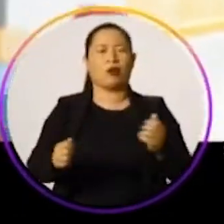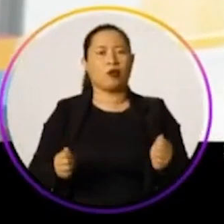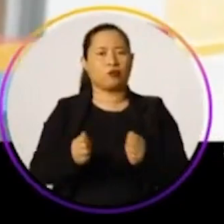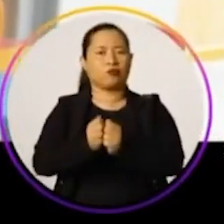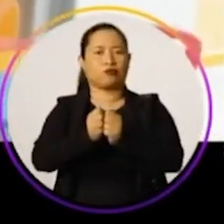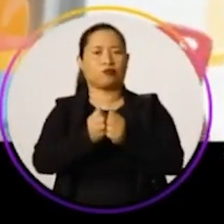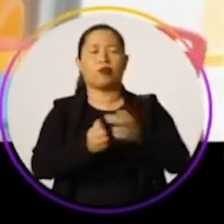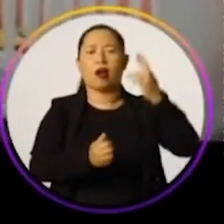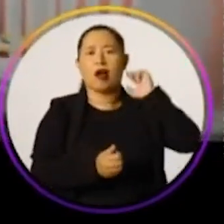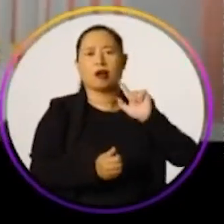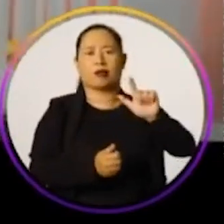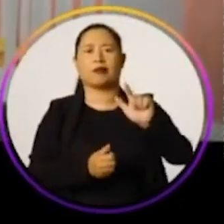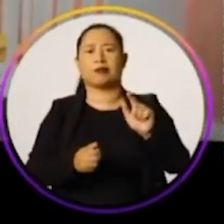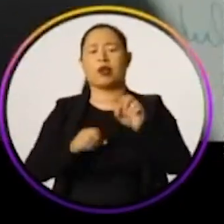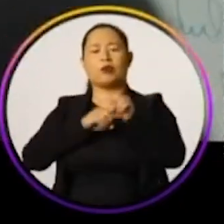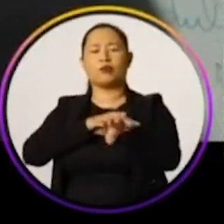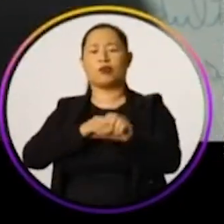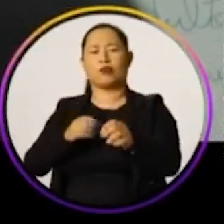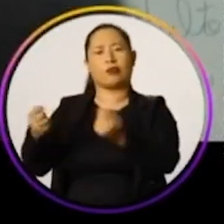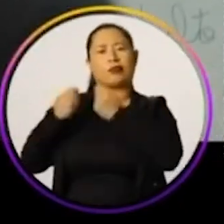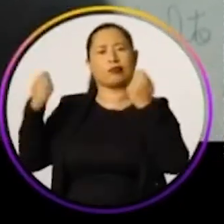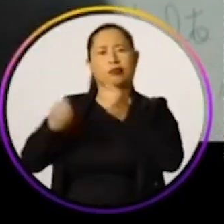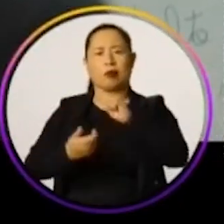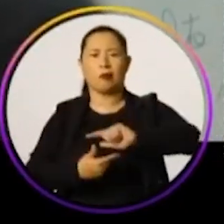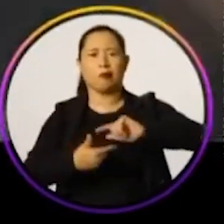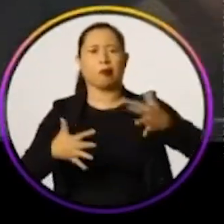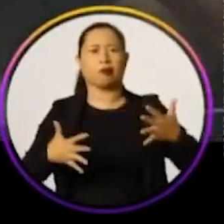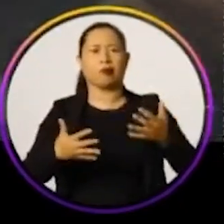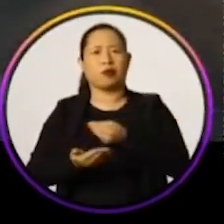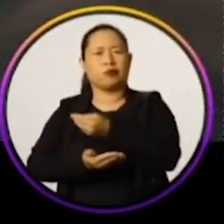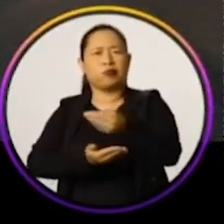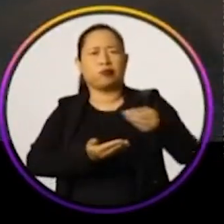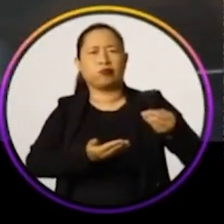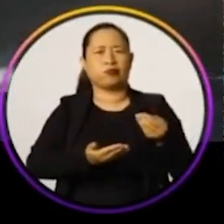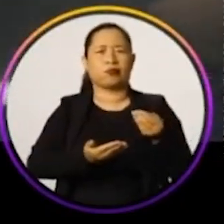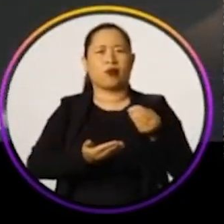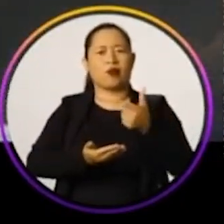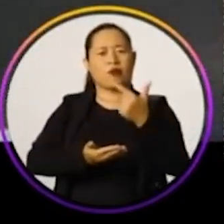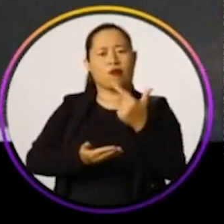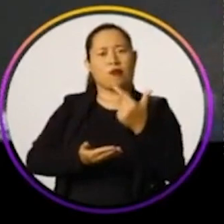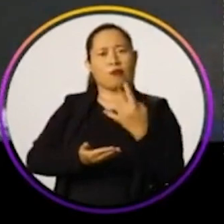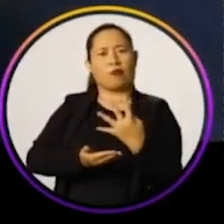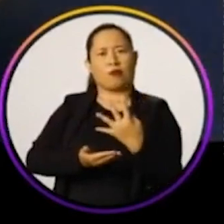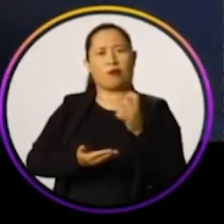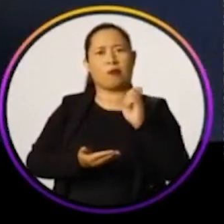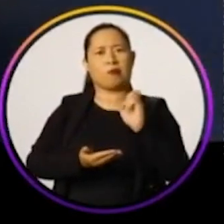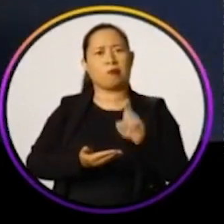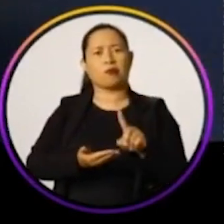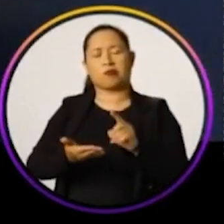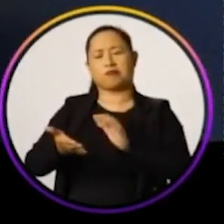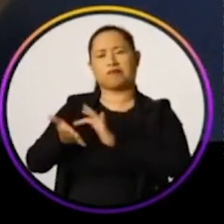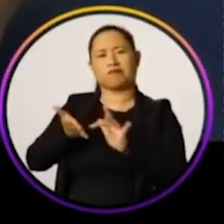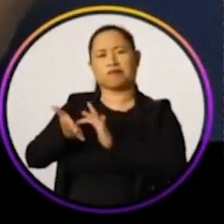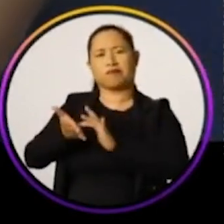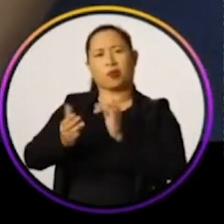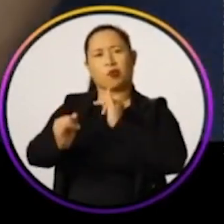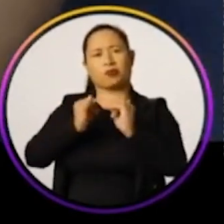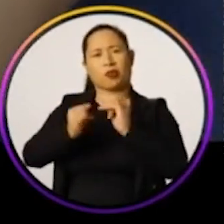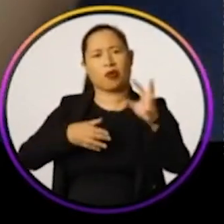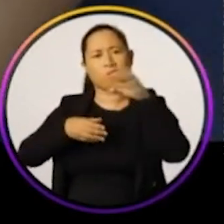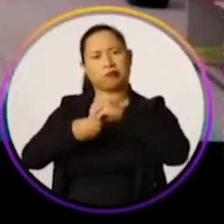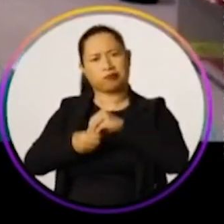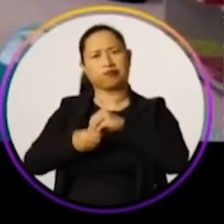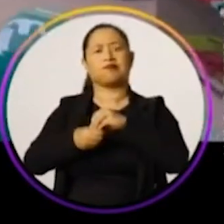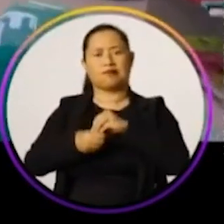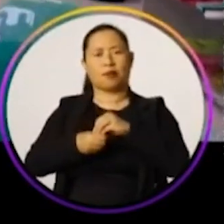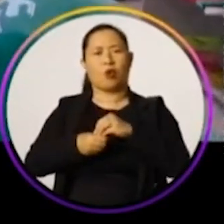integral. Com Raquel, a educação em Caruaru se modernizou. Raquel distribuiu 24 mil tablets com acesso à internet